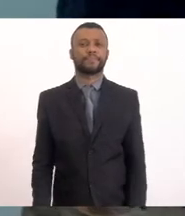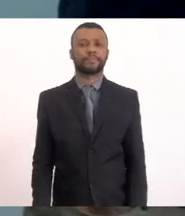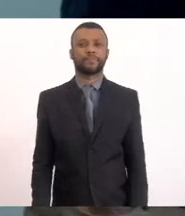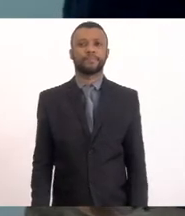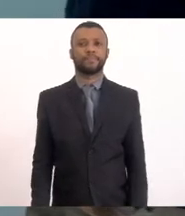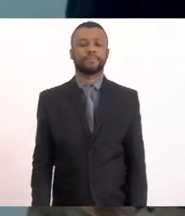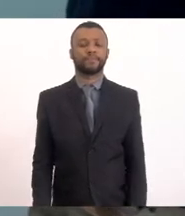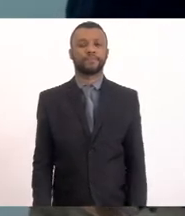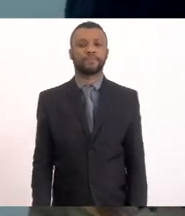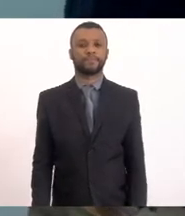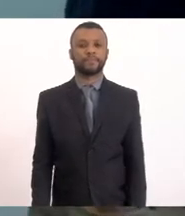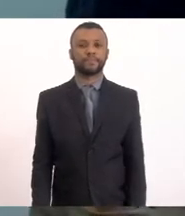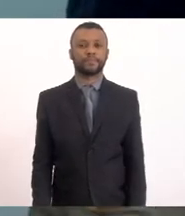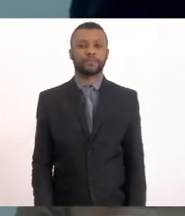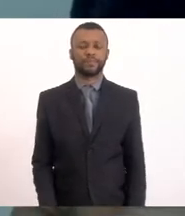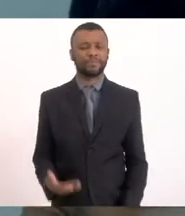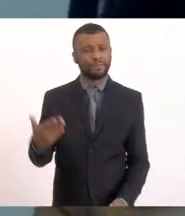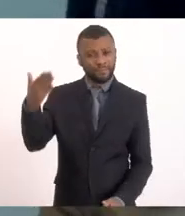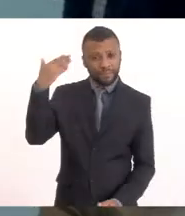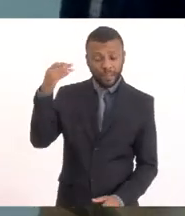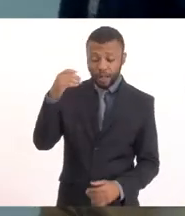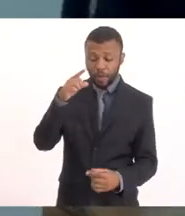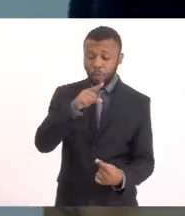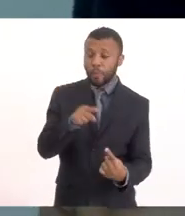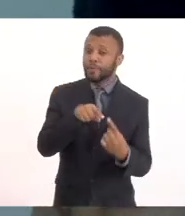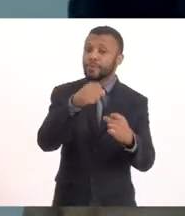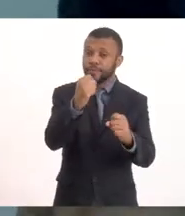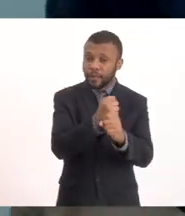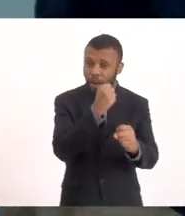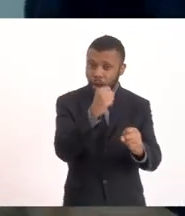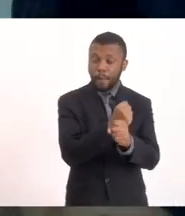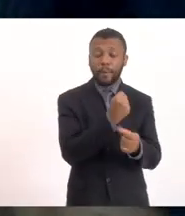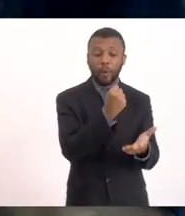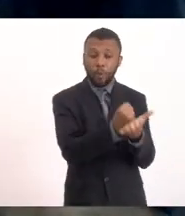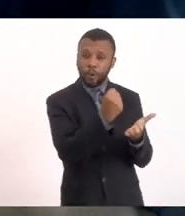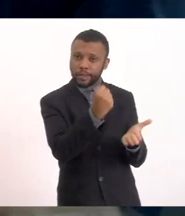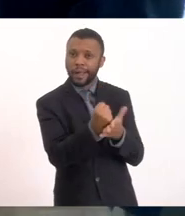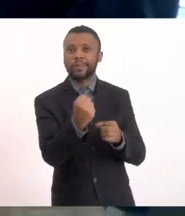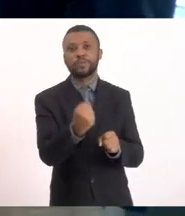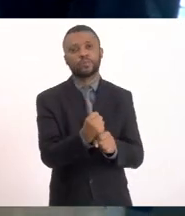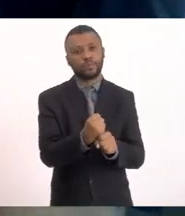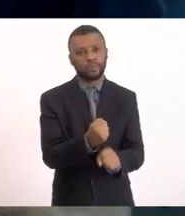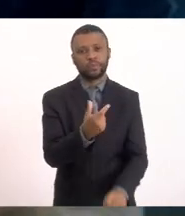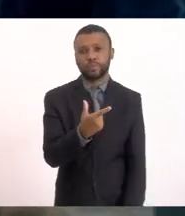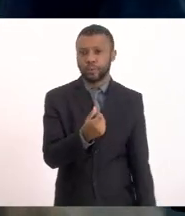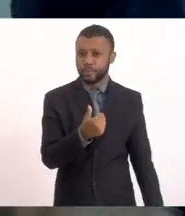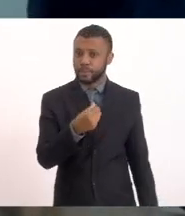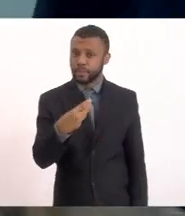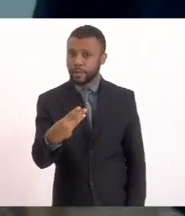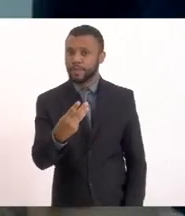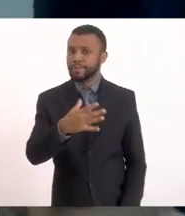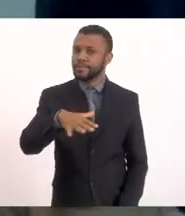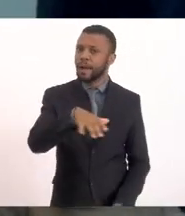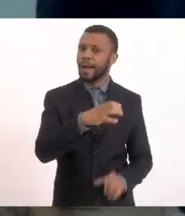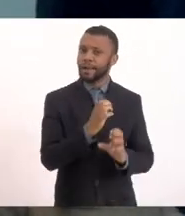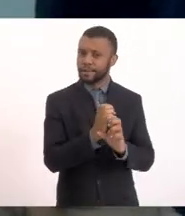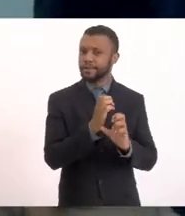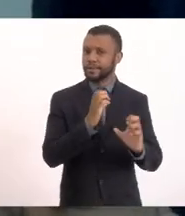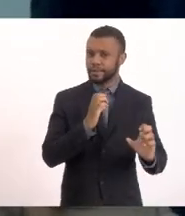Esse era o objetivo da obra, a época Era o contrato de 50 de 2013 Da Carioca Engenharia Que